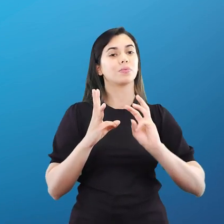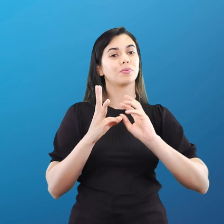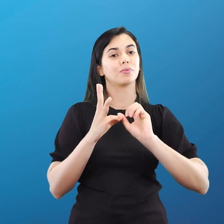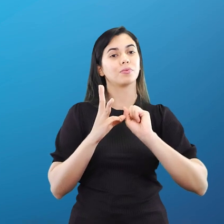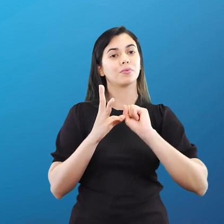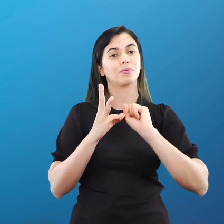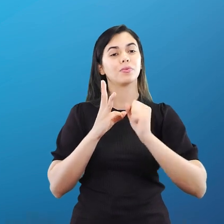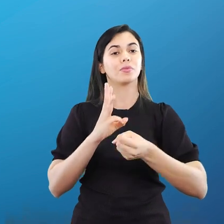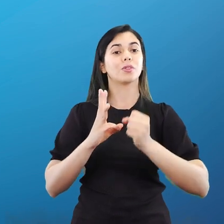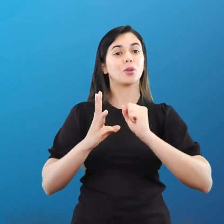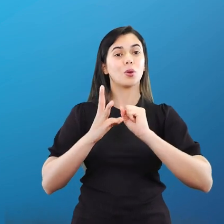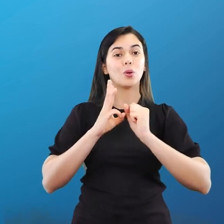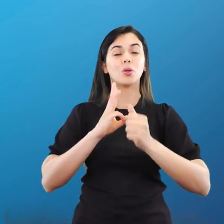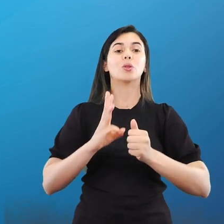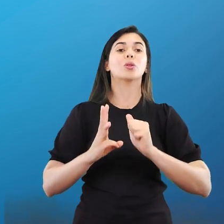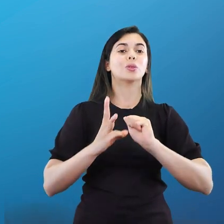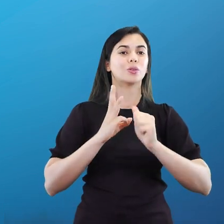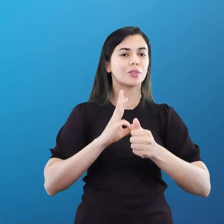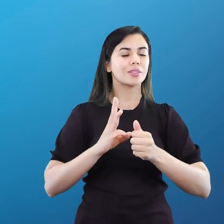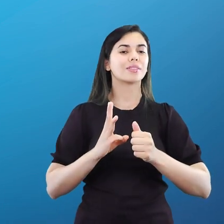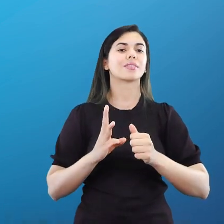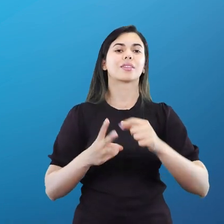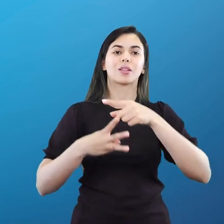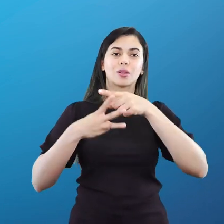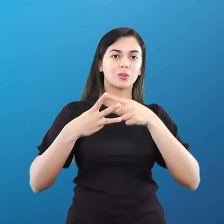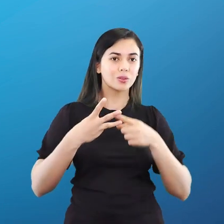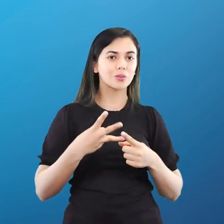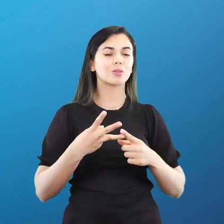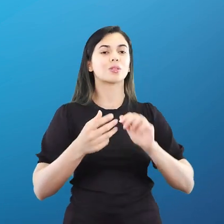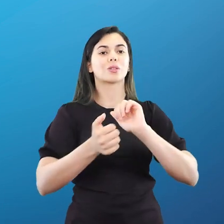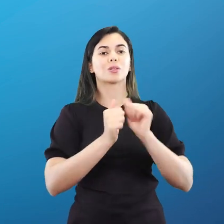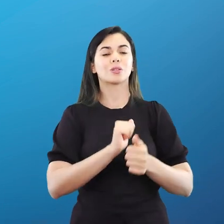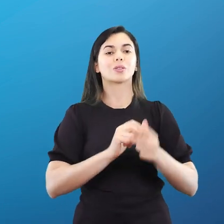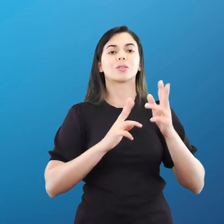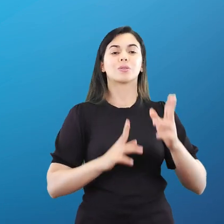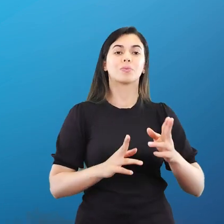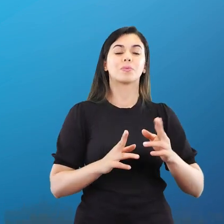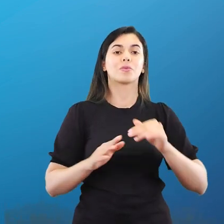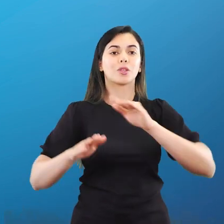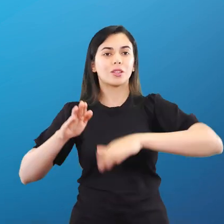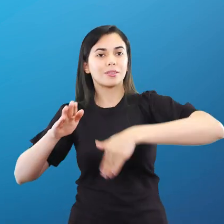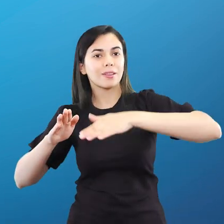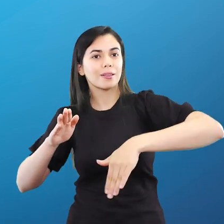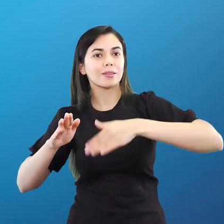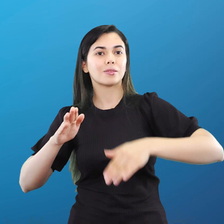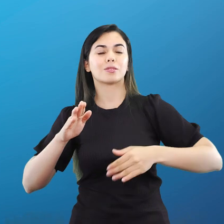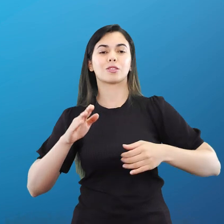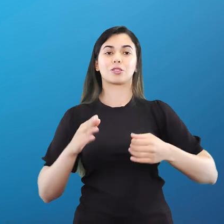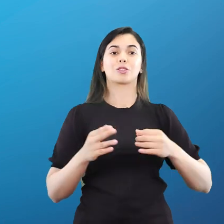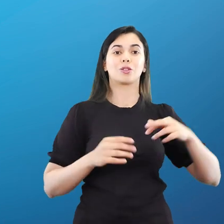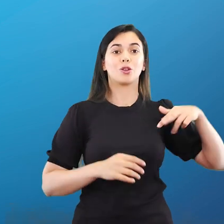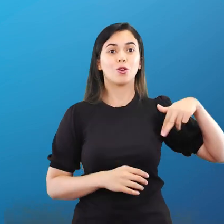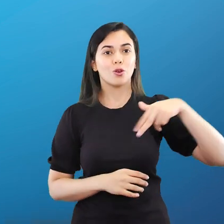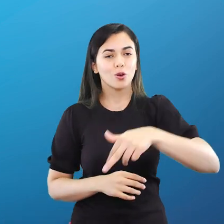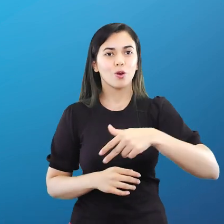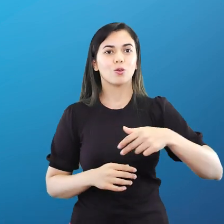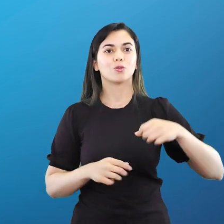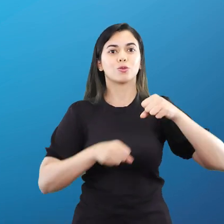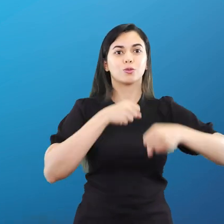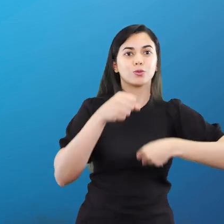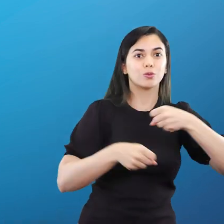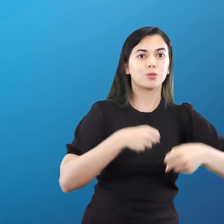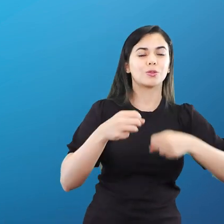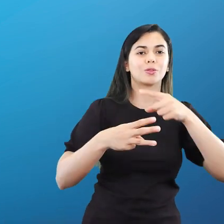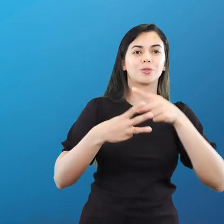Que é a corrida, natação e ciclismo ao mesmo tempo. O faz a natação, faz a corrida e pega a bicicleta e vai-se embora. Levantamento